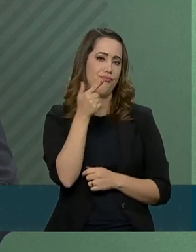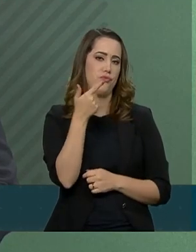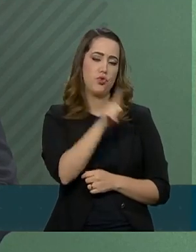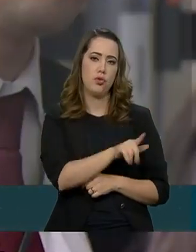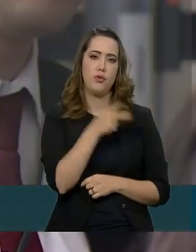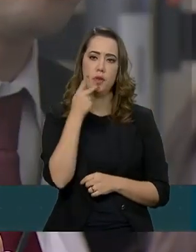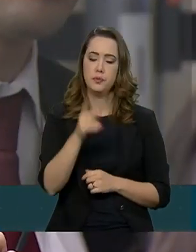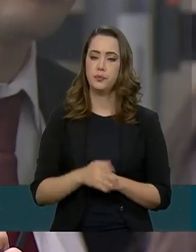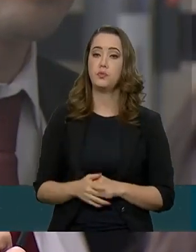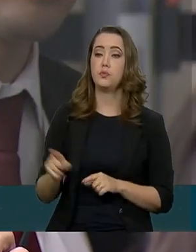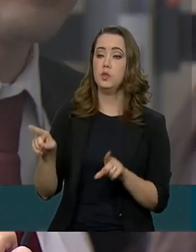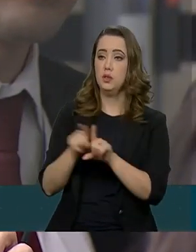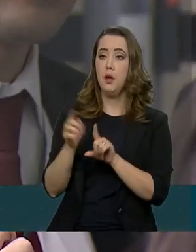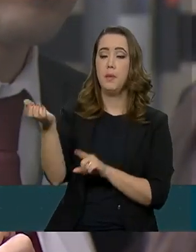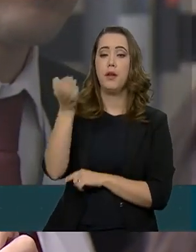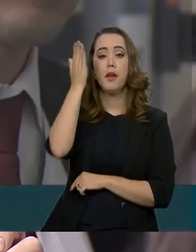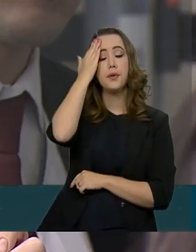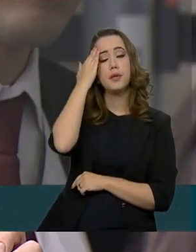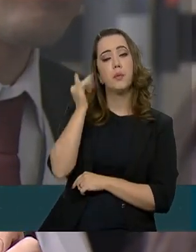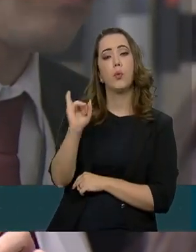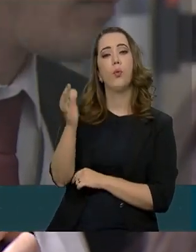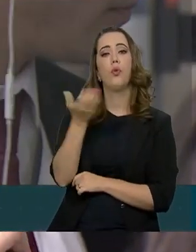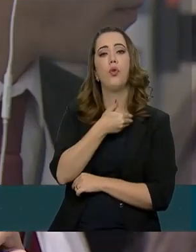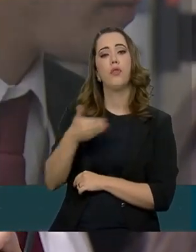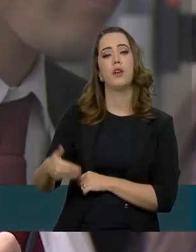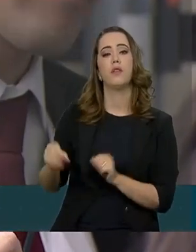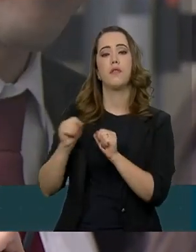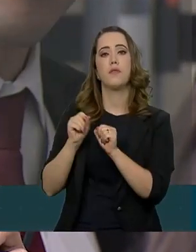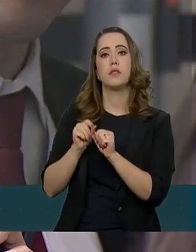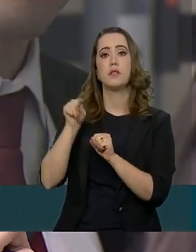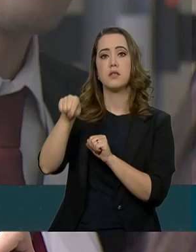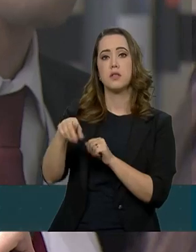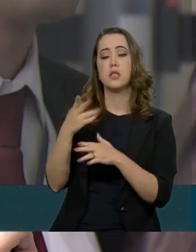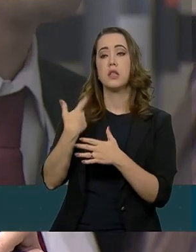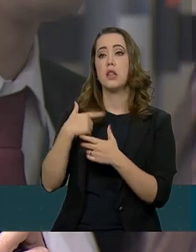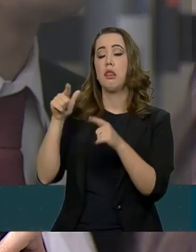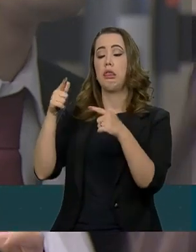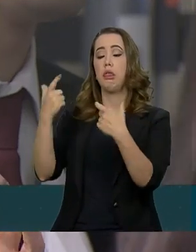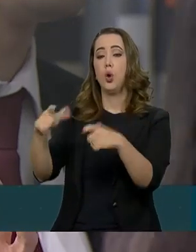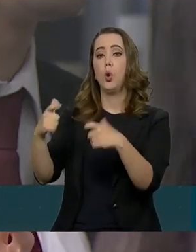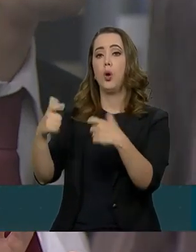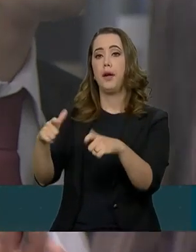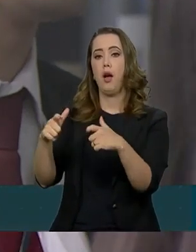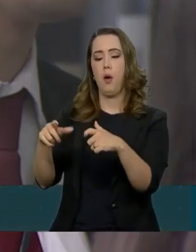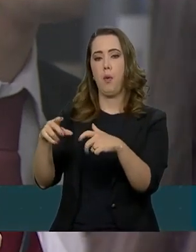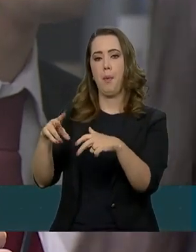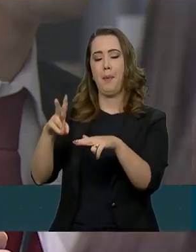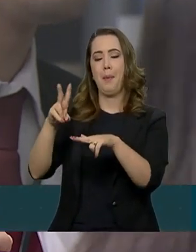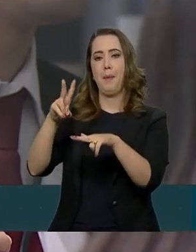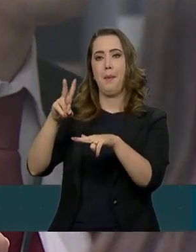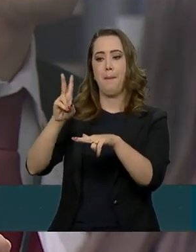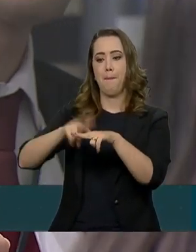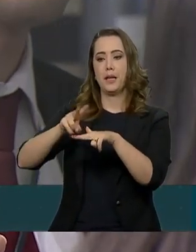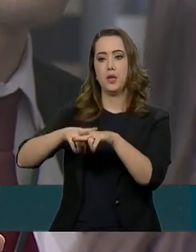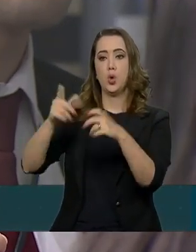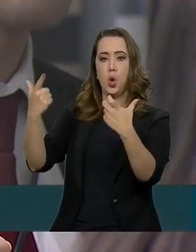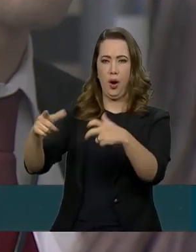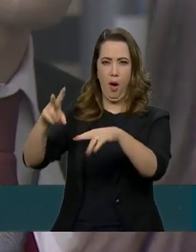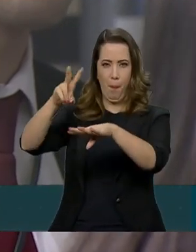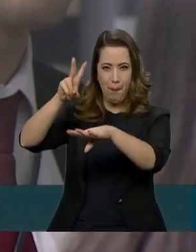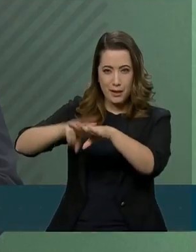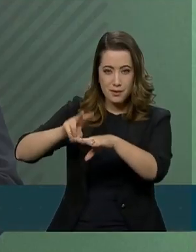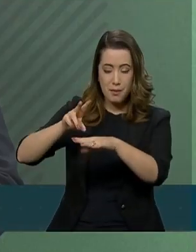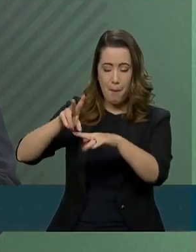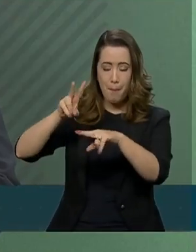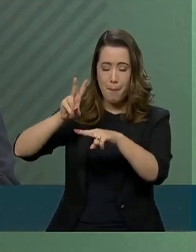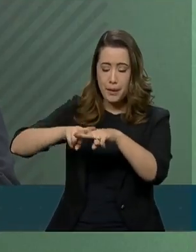Eu também queria saber o que o governo vai fazer em relação ao que aconteceu no presídio de Altamira? Se tem alguma outra medida prevista?